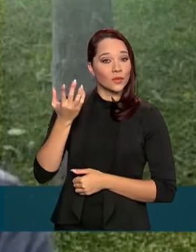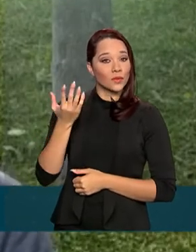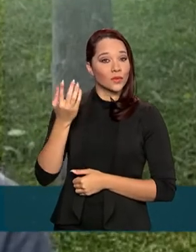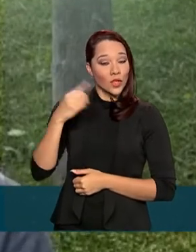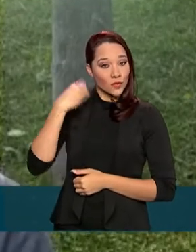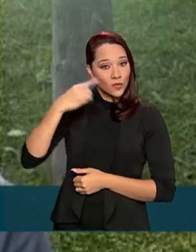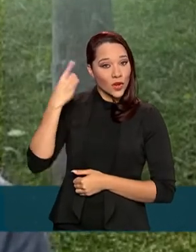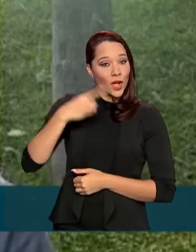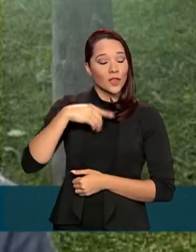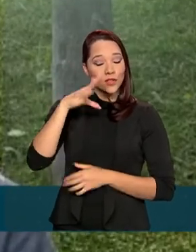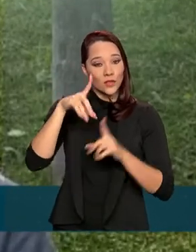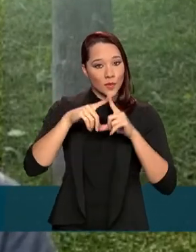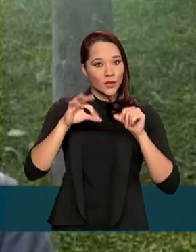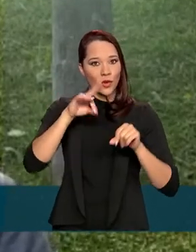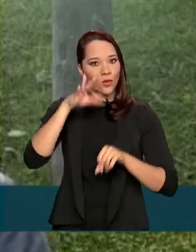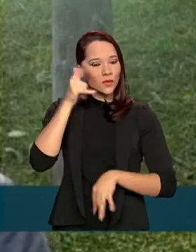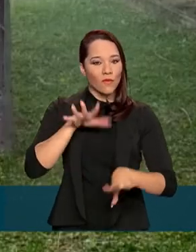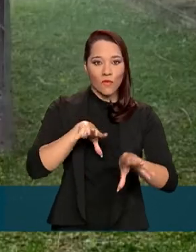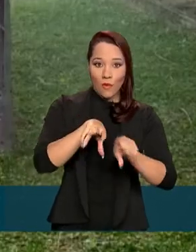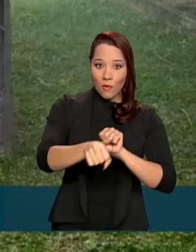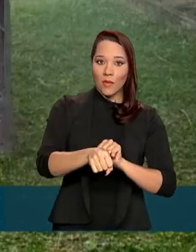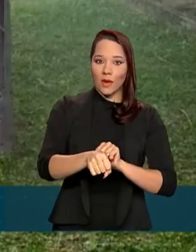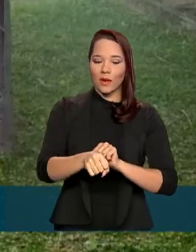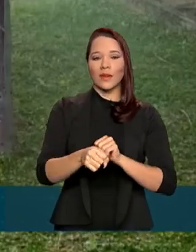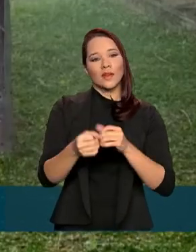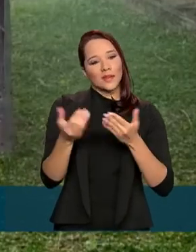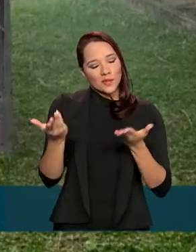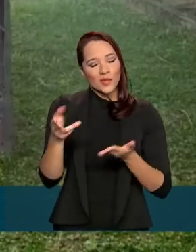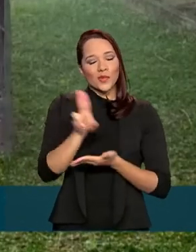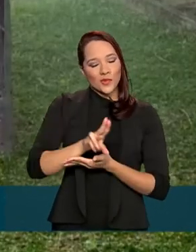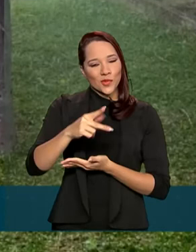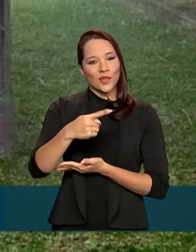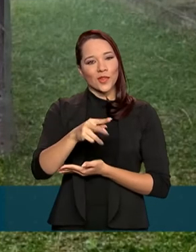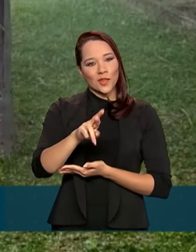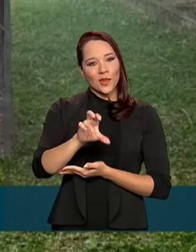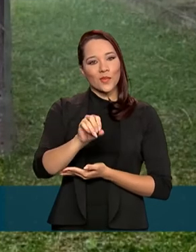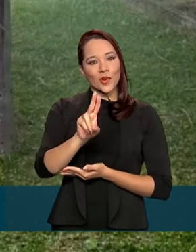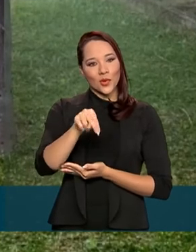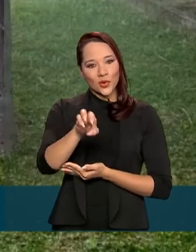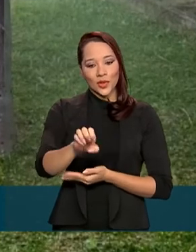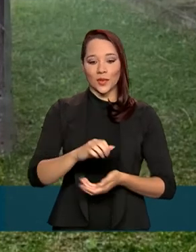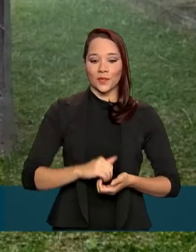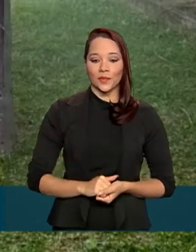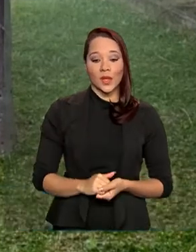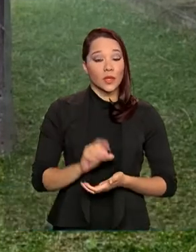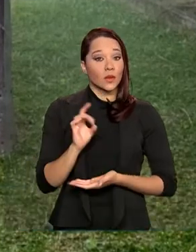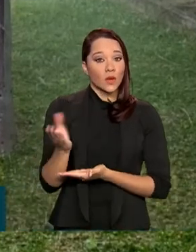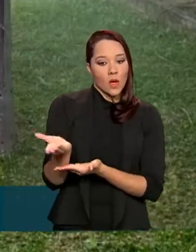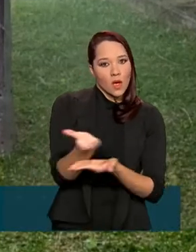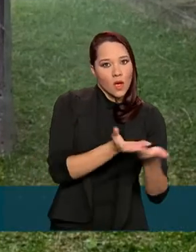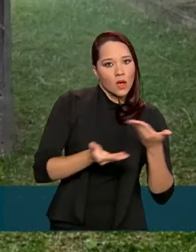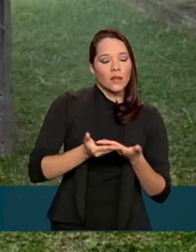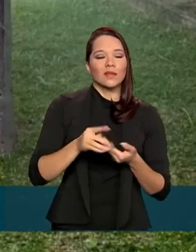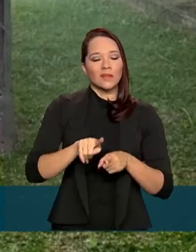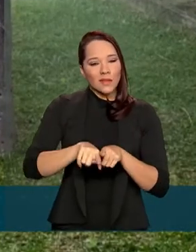Brasília só conseguiu se formar e ter uma profissão graças ao ProUni. Ele transfere mais do que renda, transfere